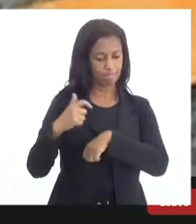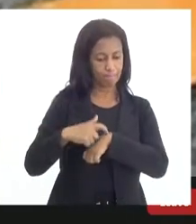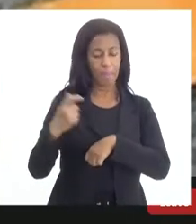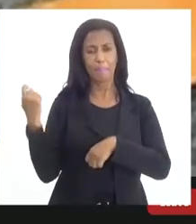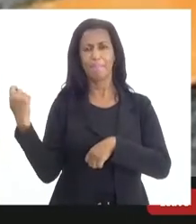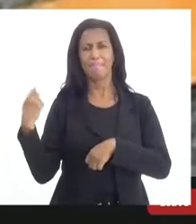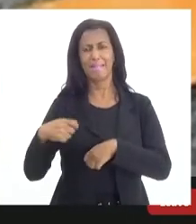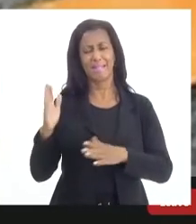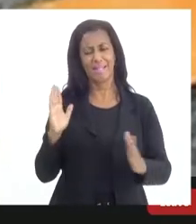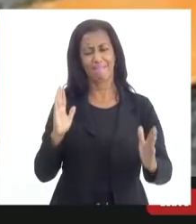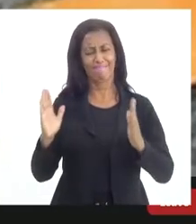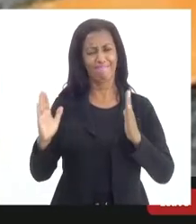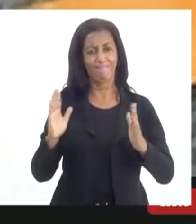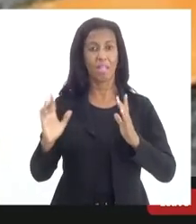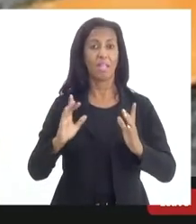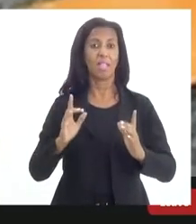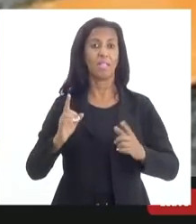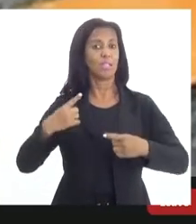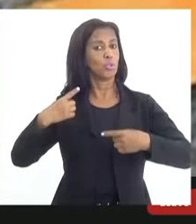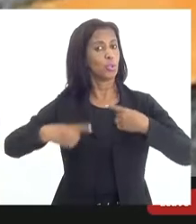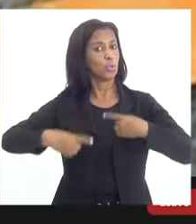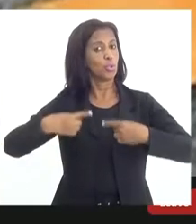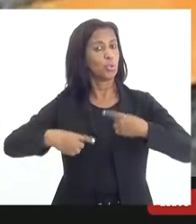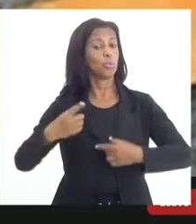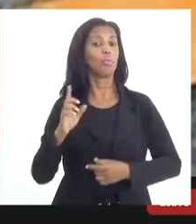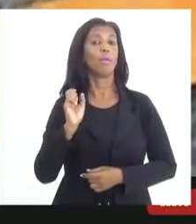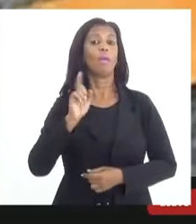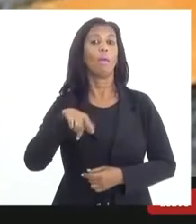discutido, que é a questão da faixa etária.